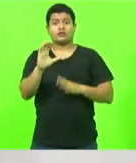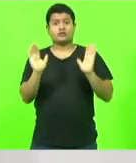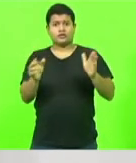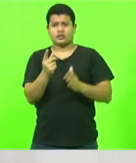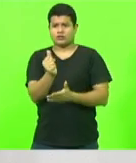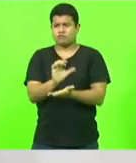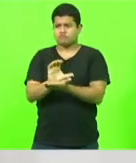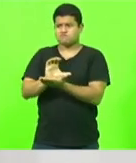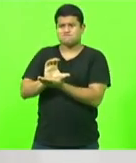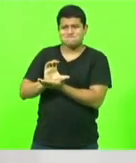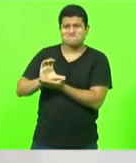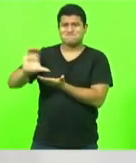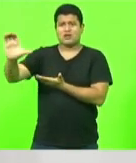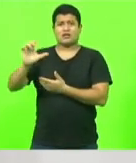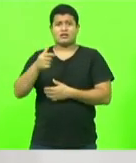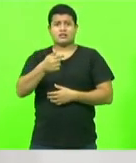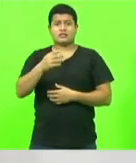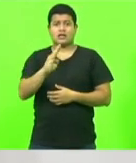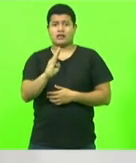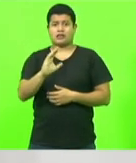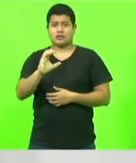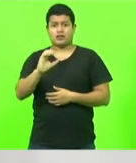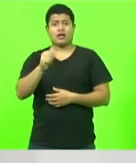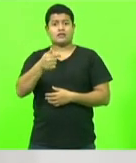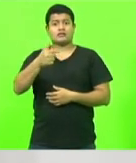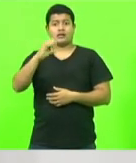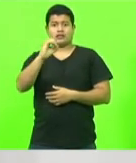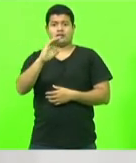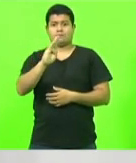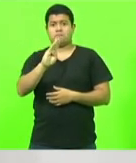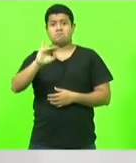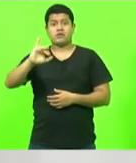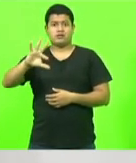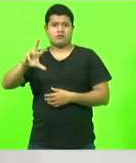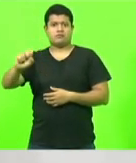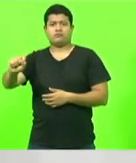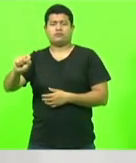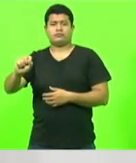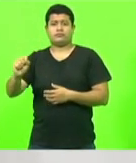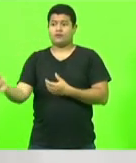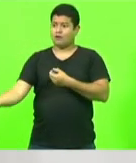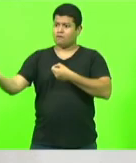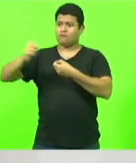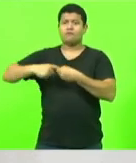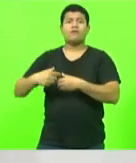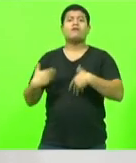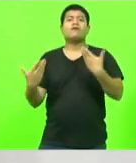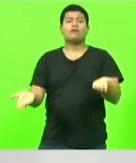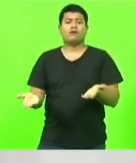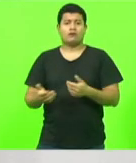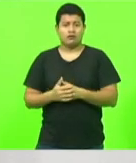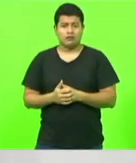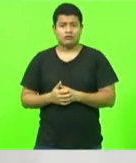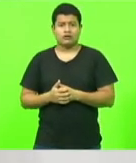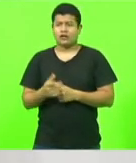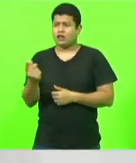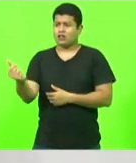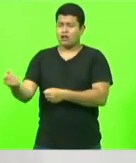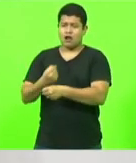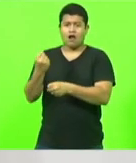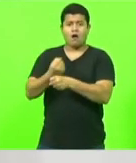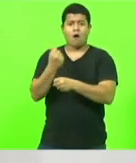mais de R 70 bilhões durante esse ano. E qual é o retorno em obras que esse Estado tem do governo federal?